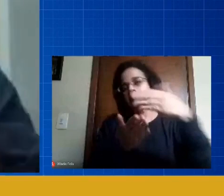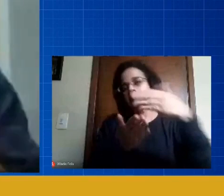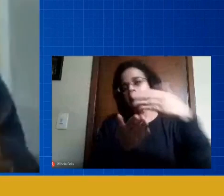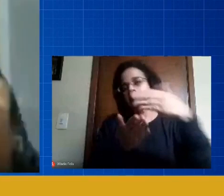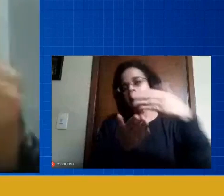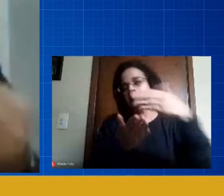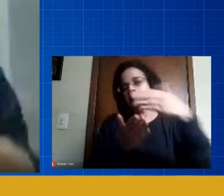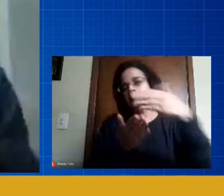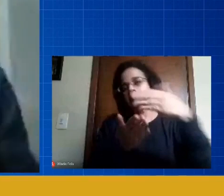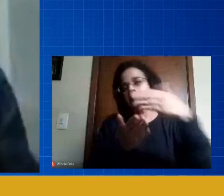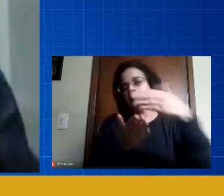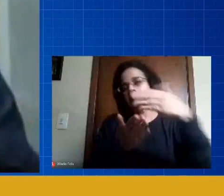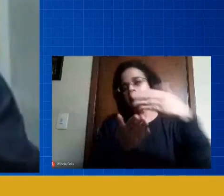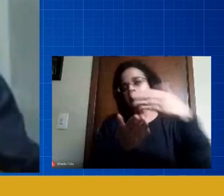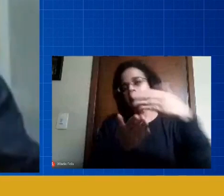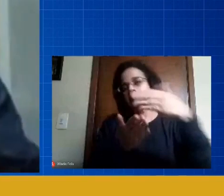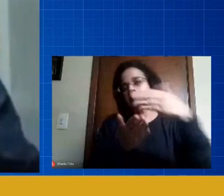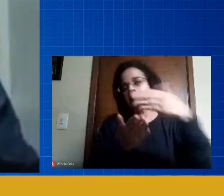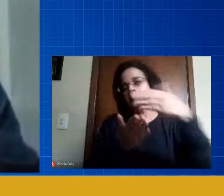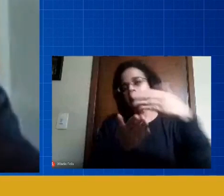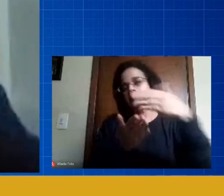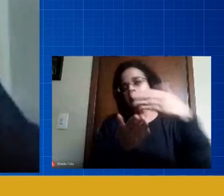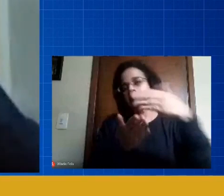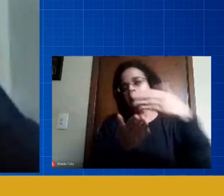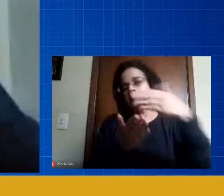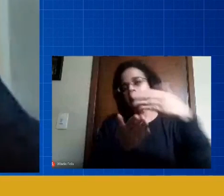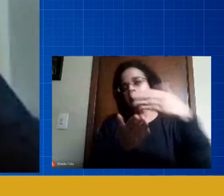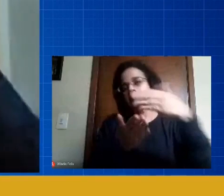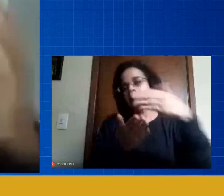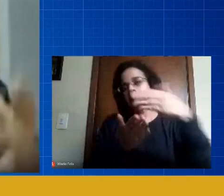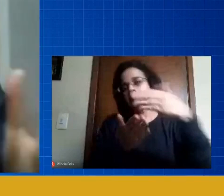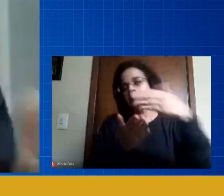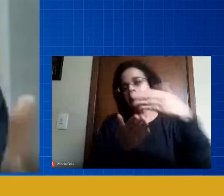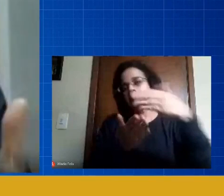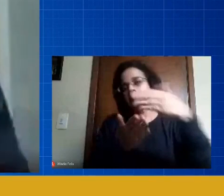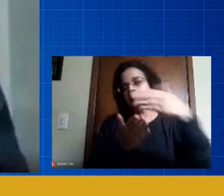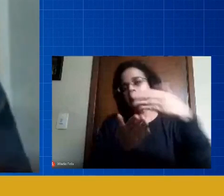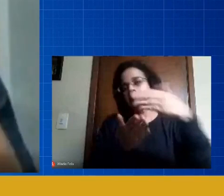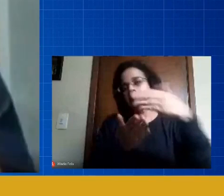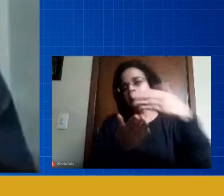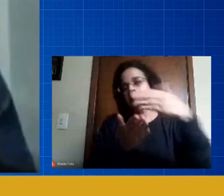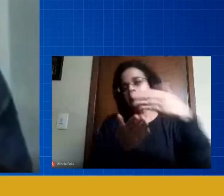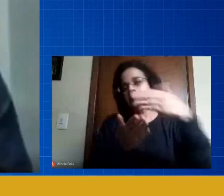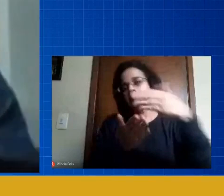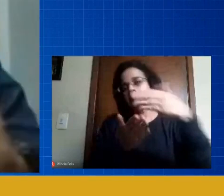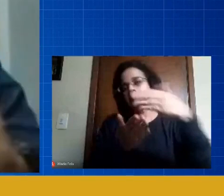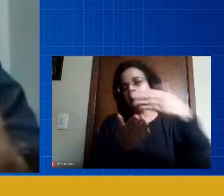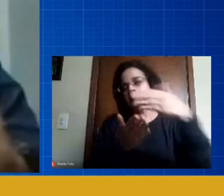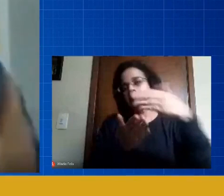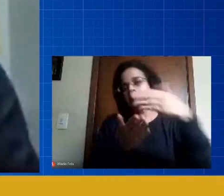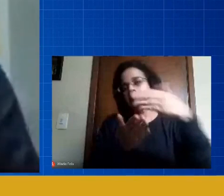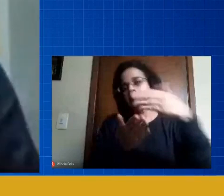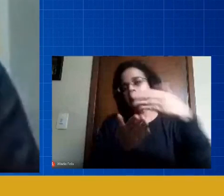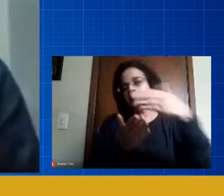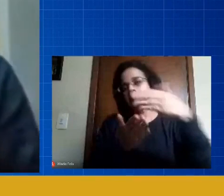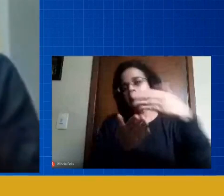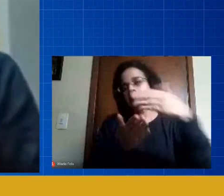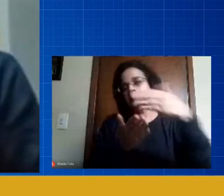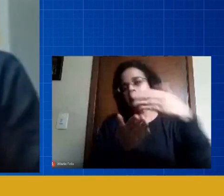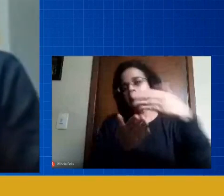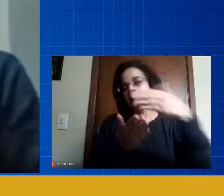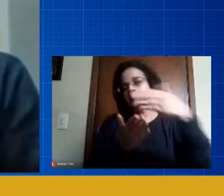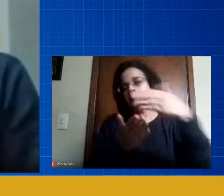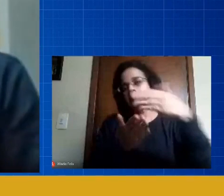uma live bem feita bem estruturada com gente que tem compromisso de fazer de levar conteúdo é um evento